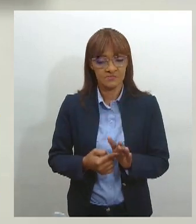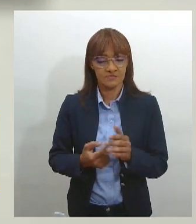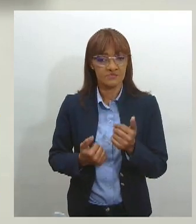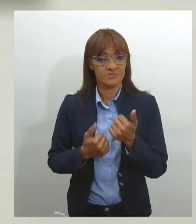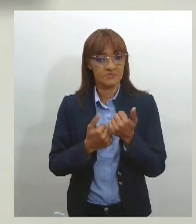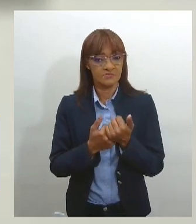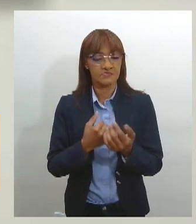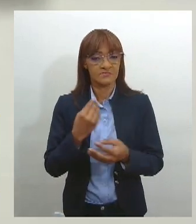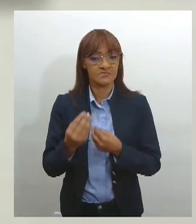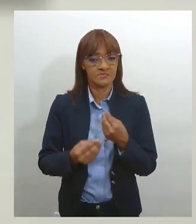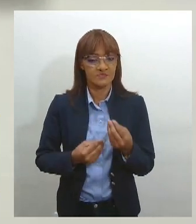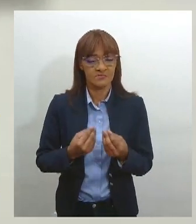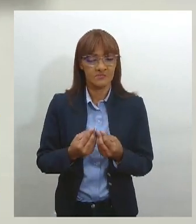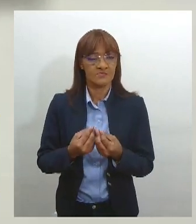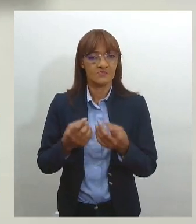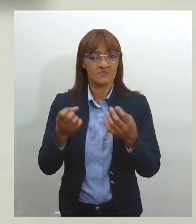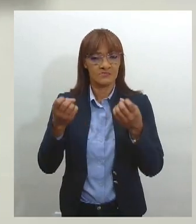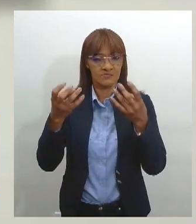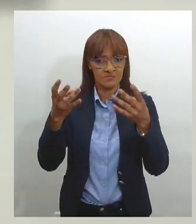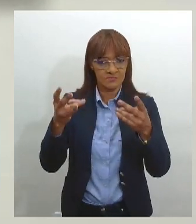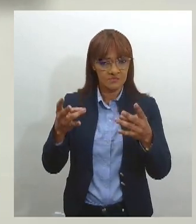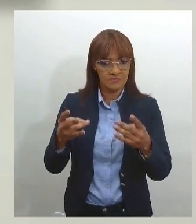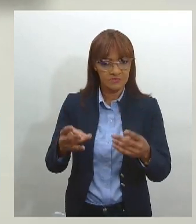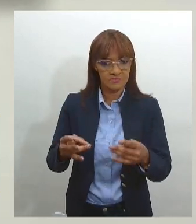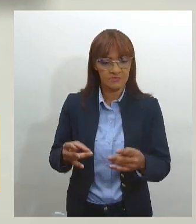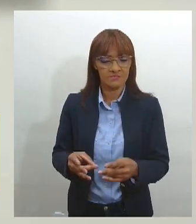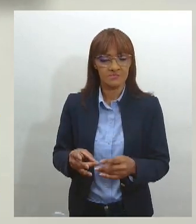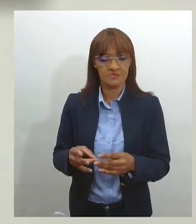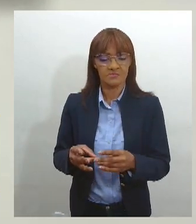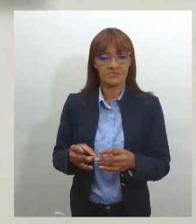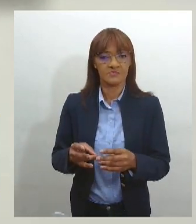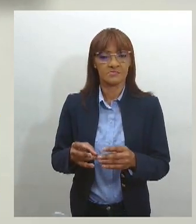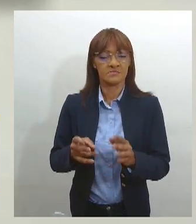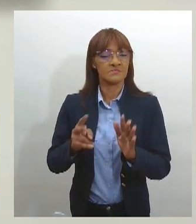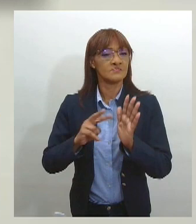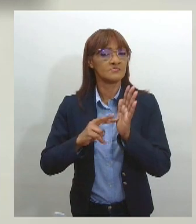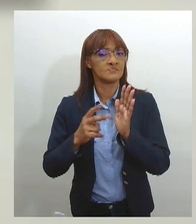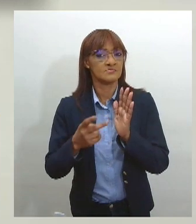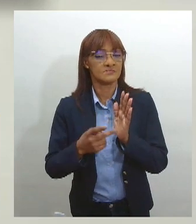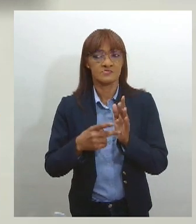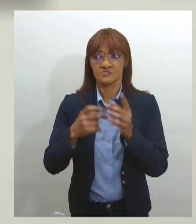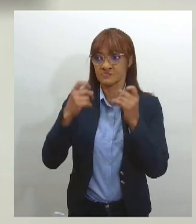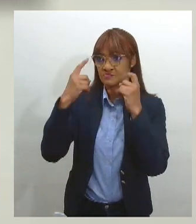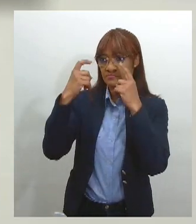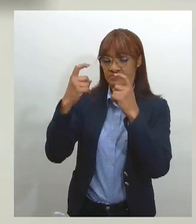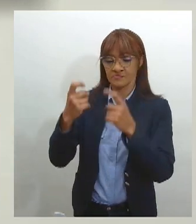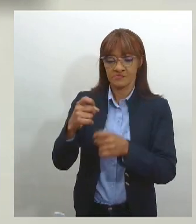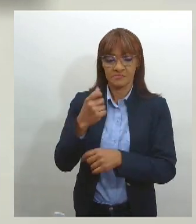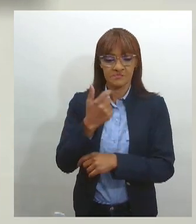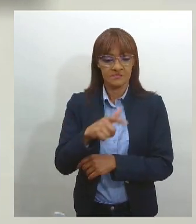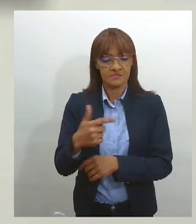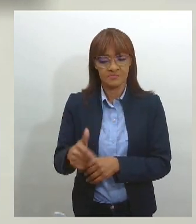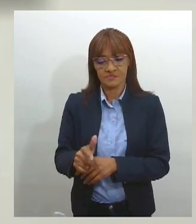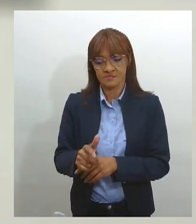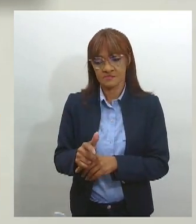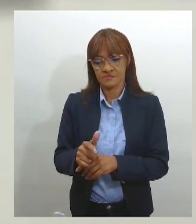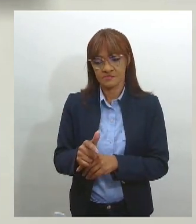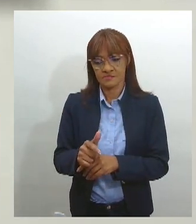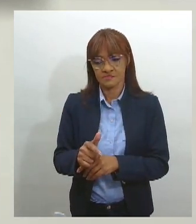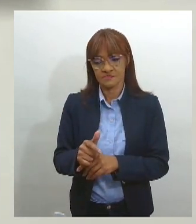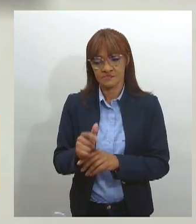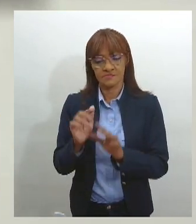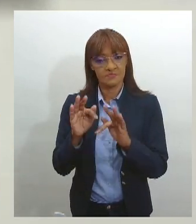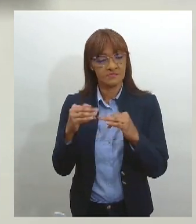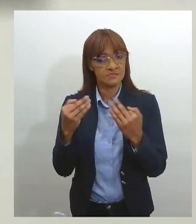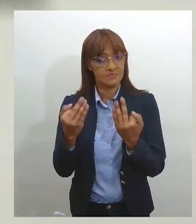explicar o que é a violência doméstica, para que ela não ocorra dentro das famílias e eles não saibam